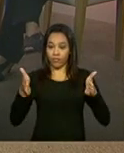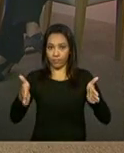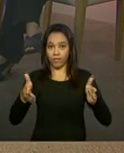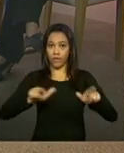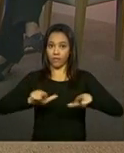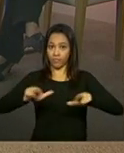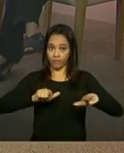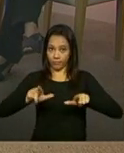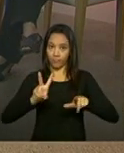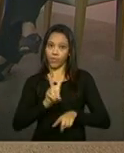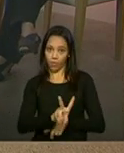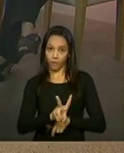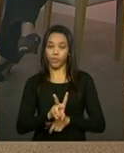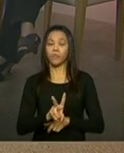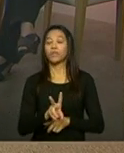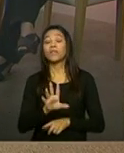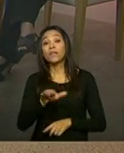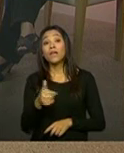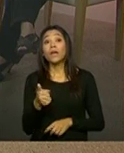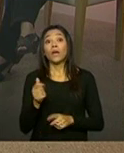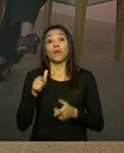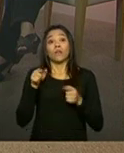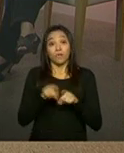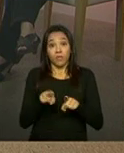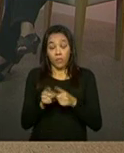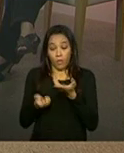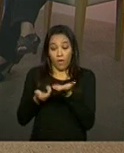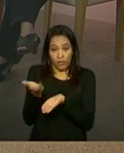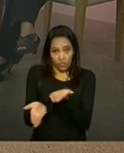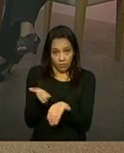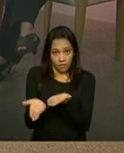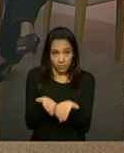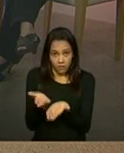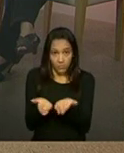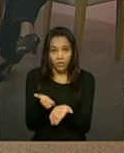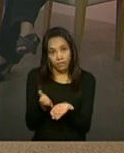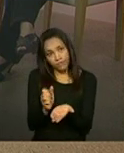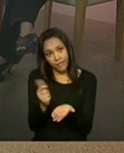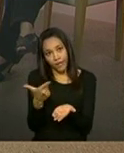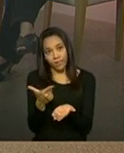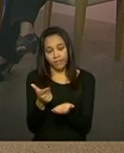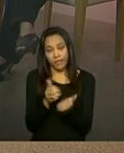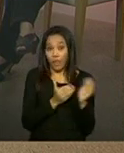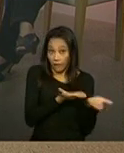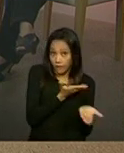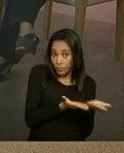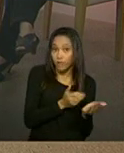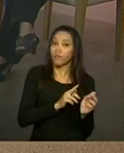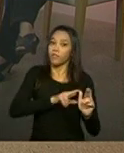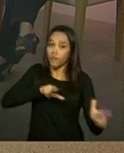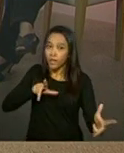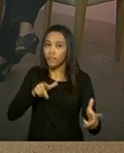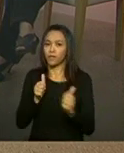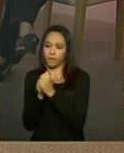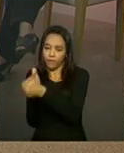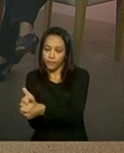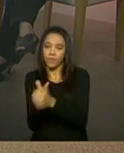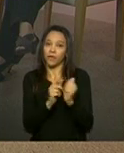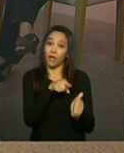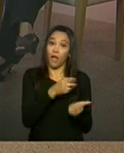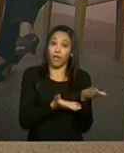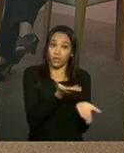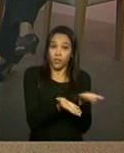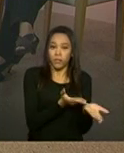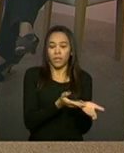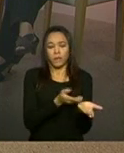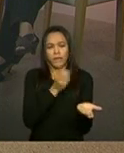famílias, tá? O atendimento, ele... Existem sim diferenças entre eles. O atendimento, ele é uma ação mais